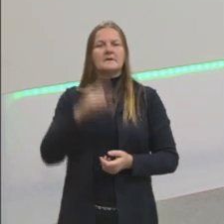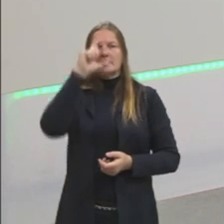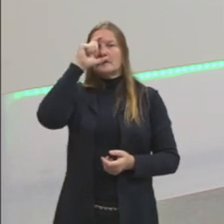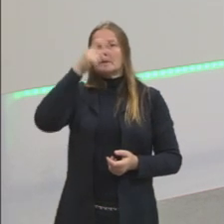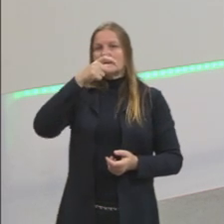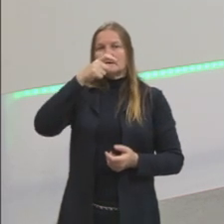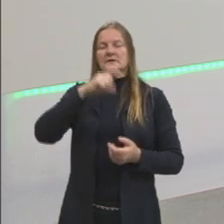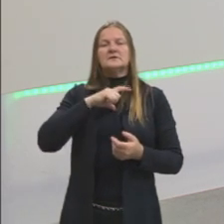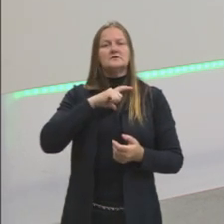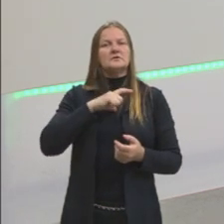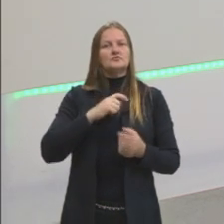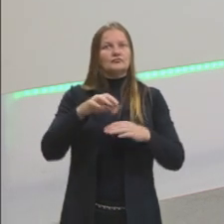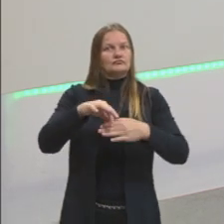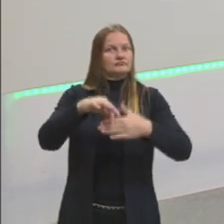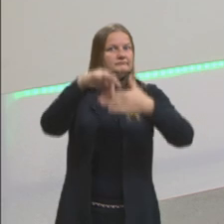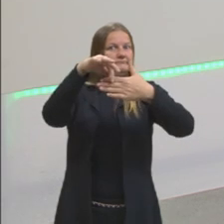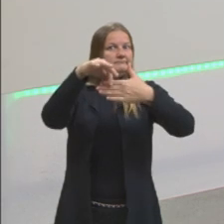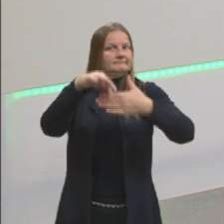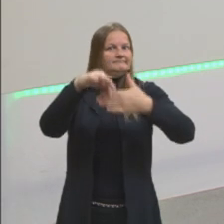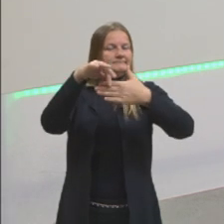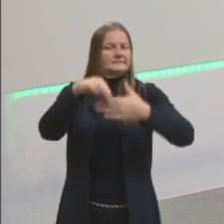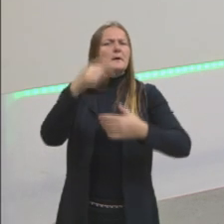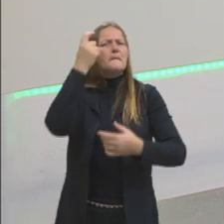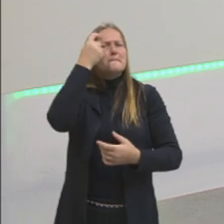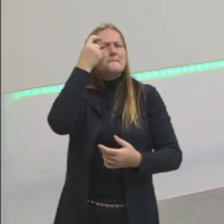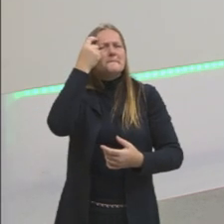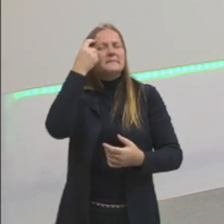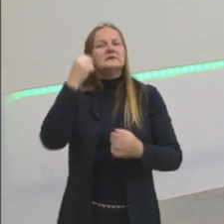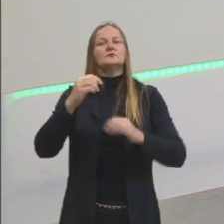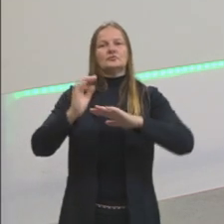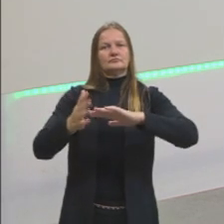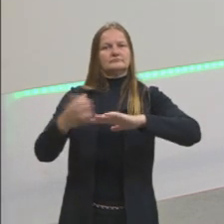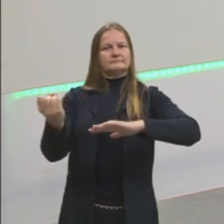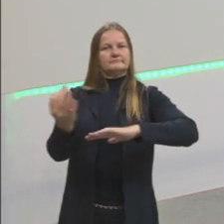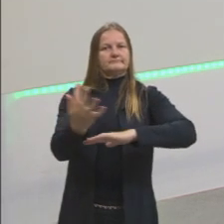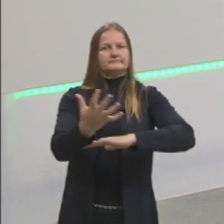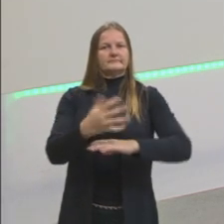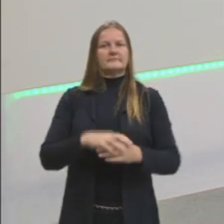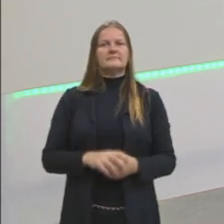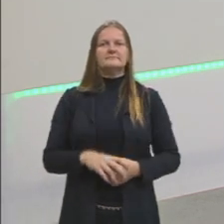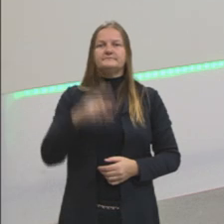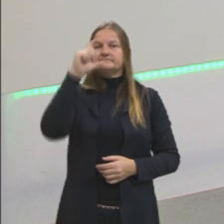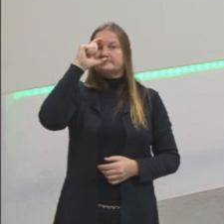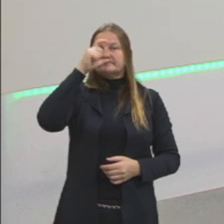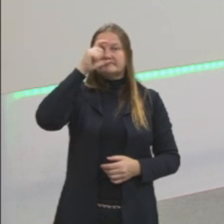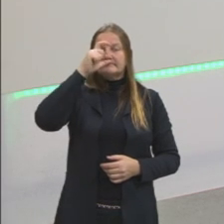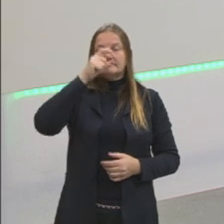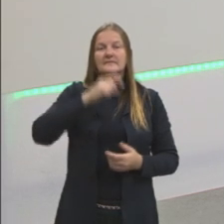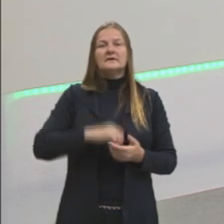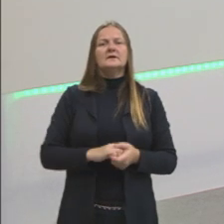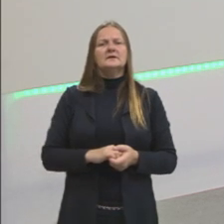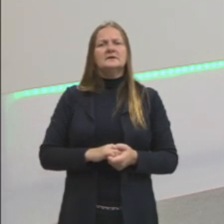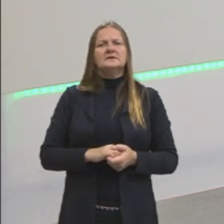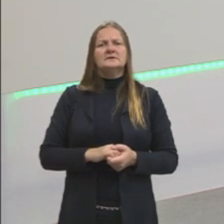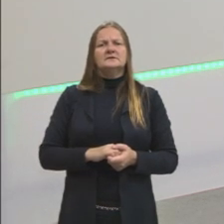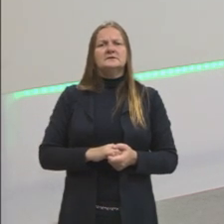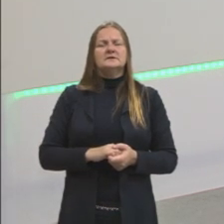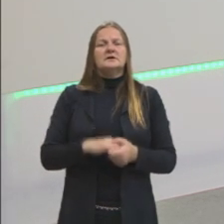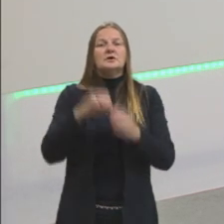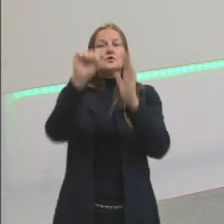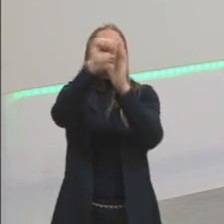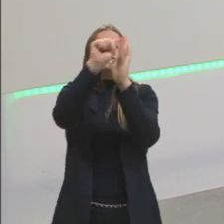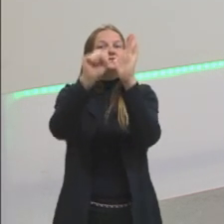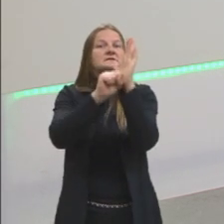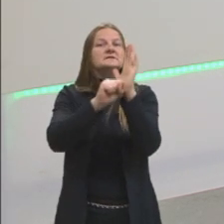Descartes vai se destacar como um grande pensador da modernidade. O René Descartes é um dos camaradas que cria um sistema